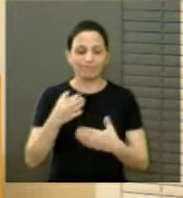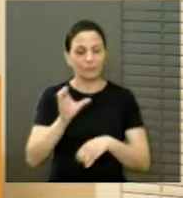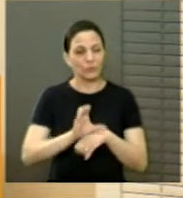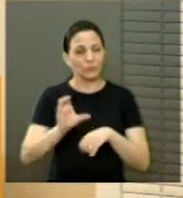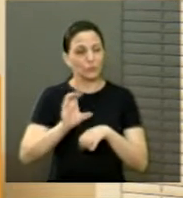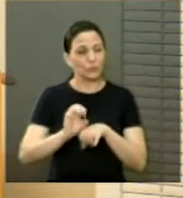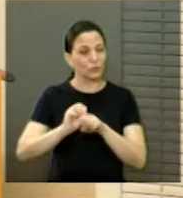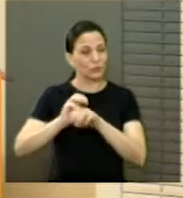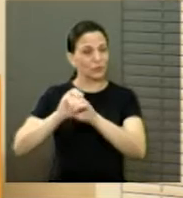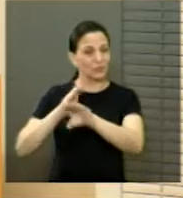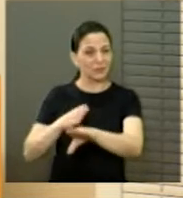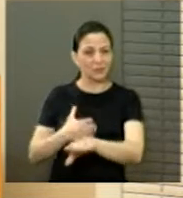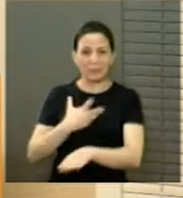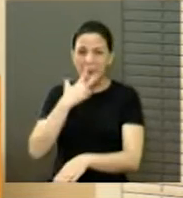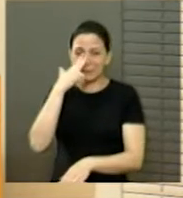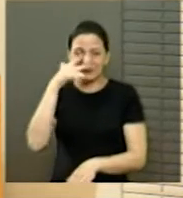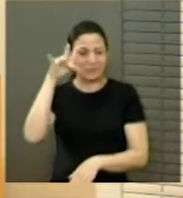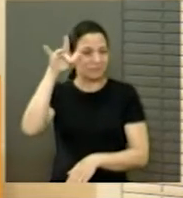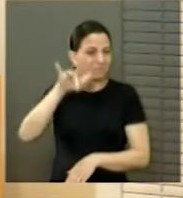à distância de saúde.